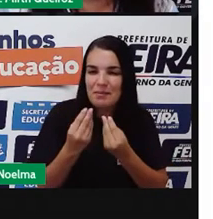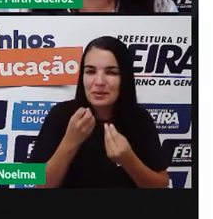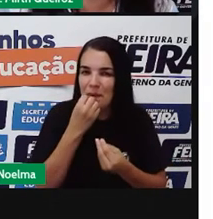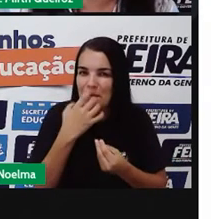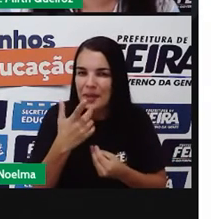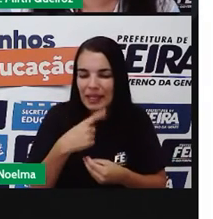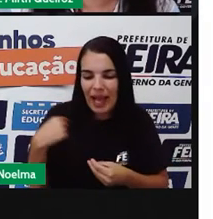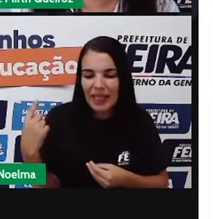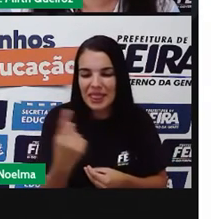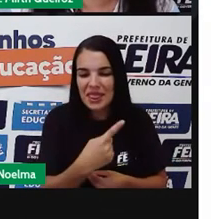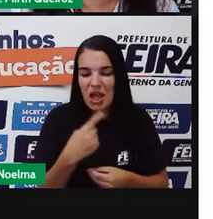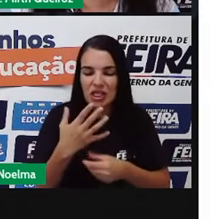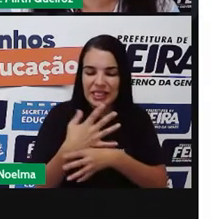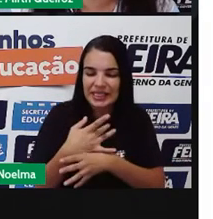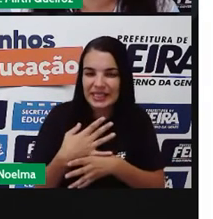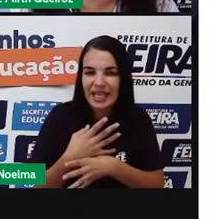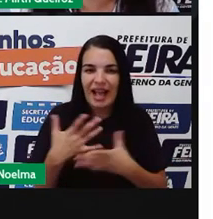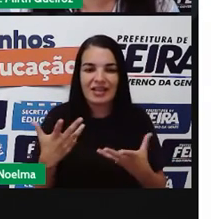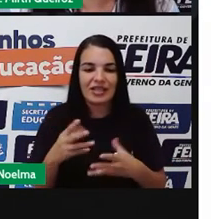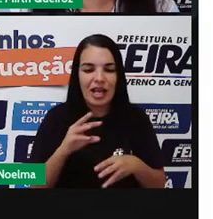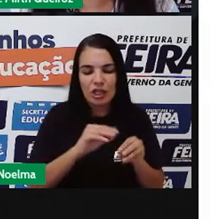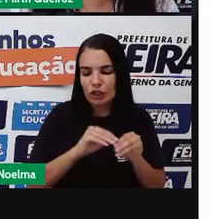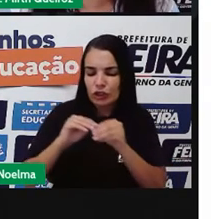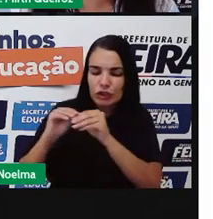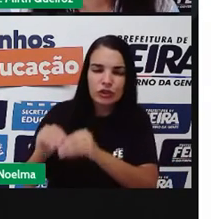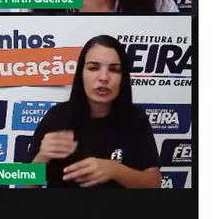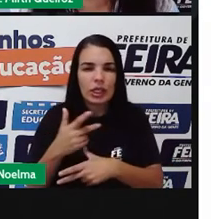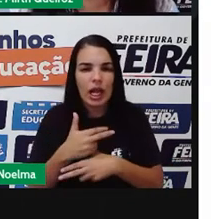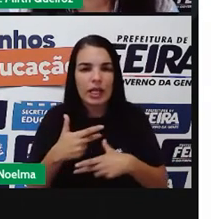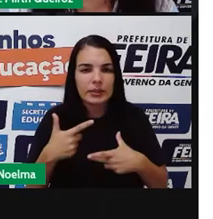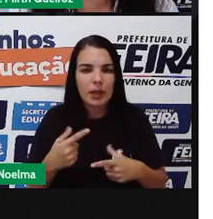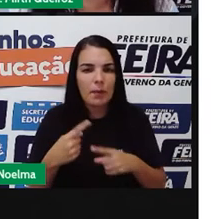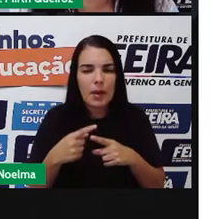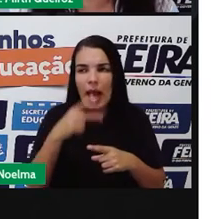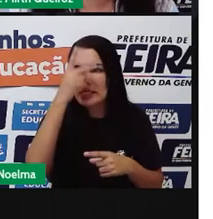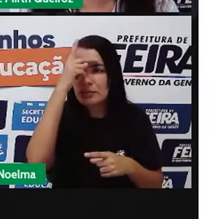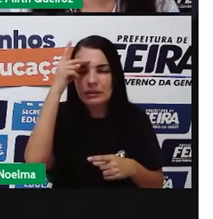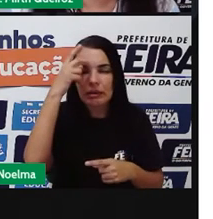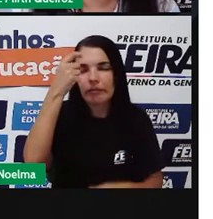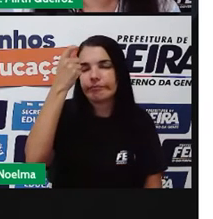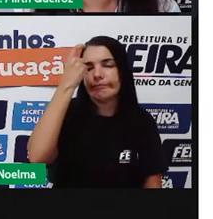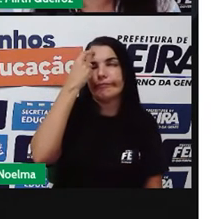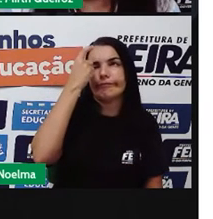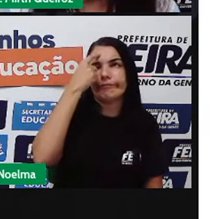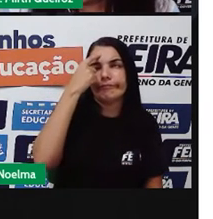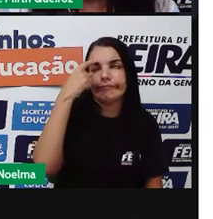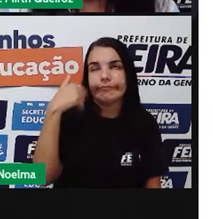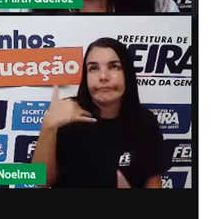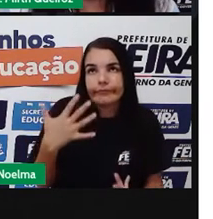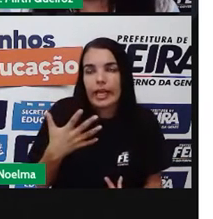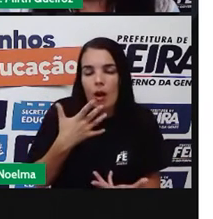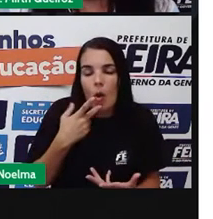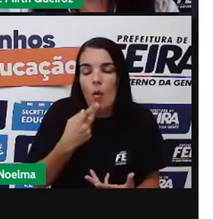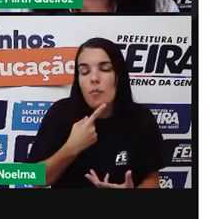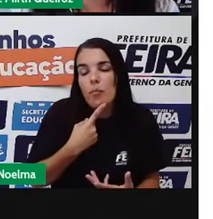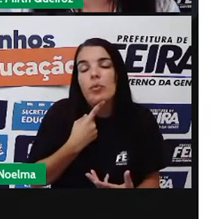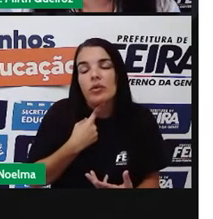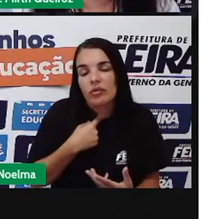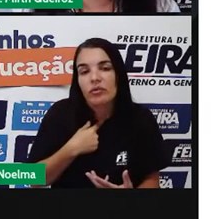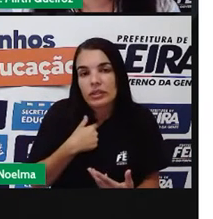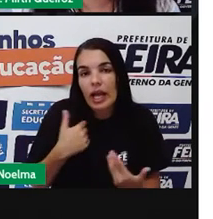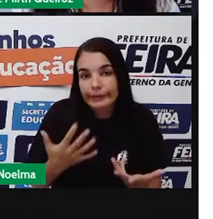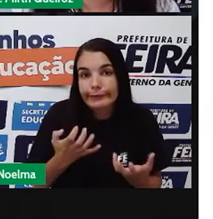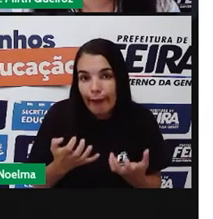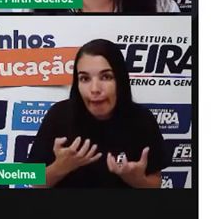nossa cidade, que retiram esses dejetos que as pessoas inconscientemente, né? Ou conscientemente, porque